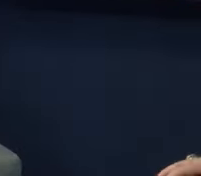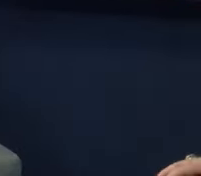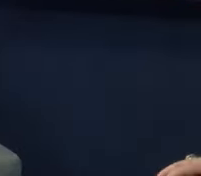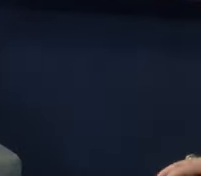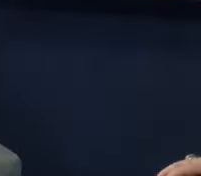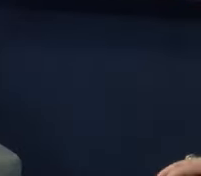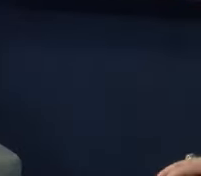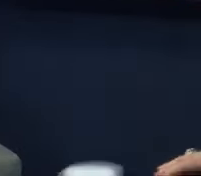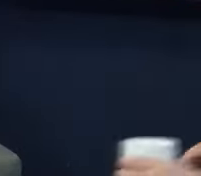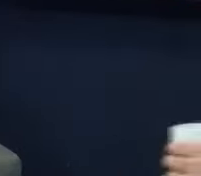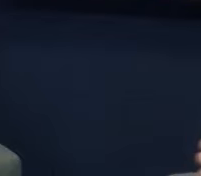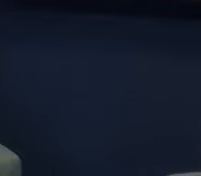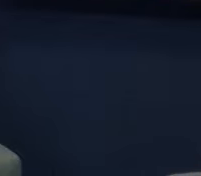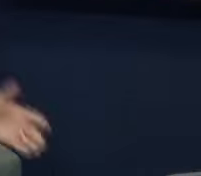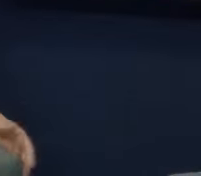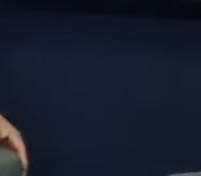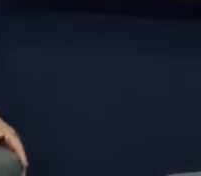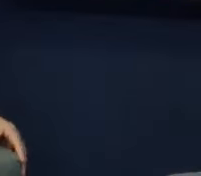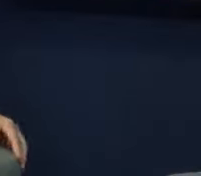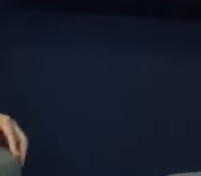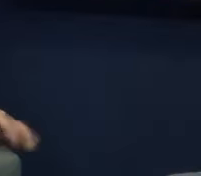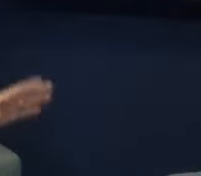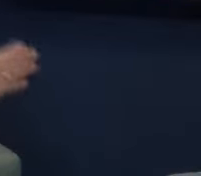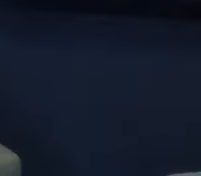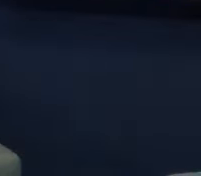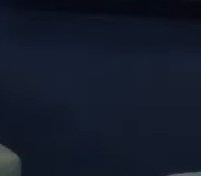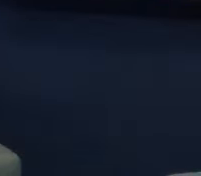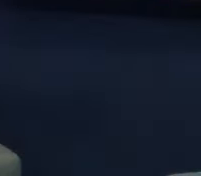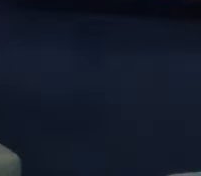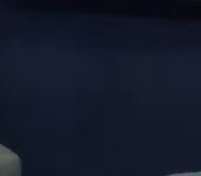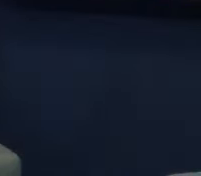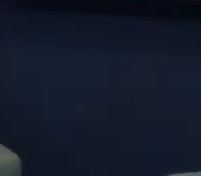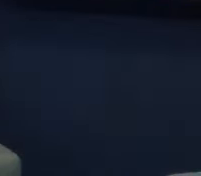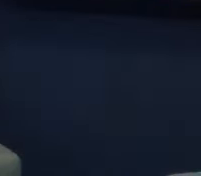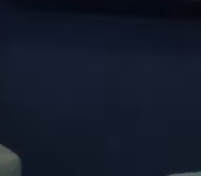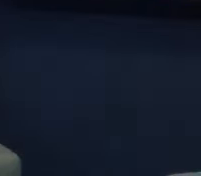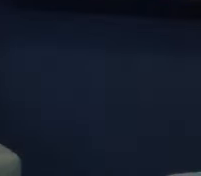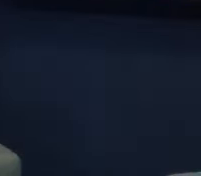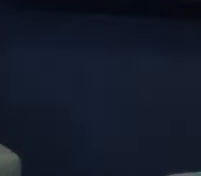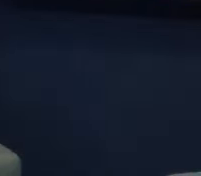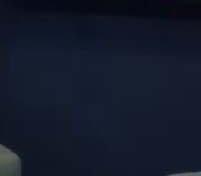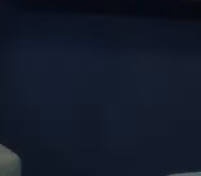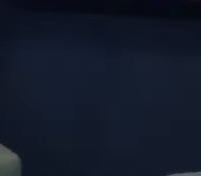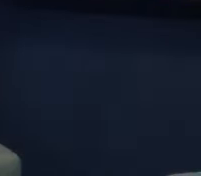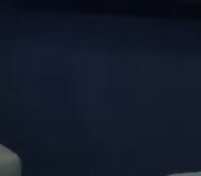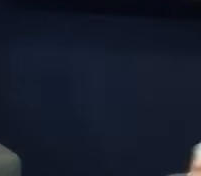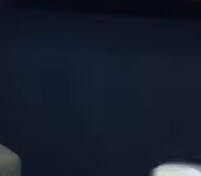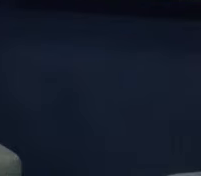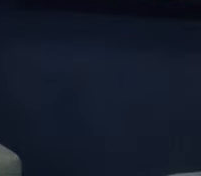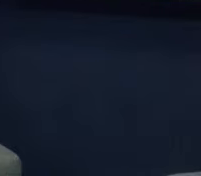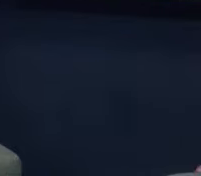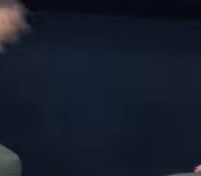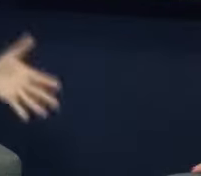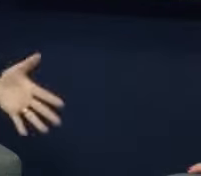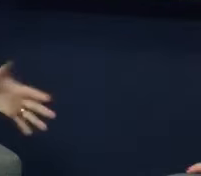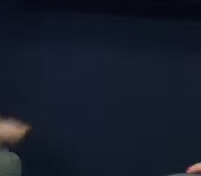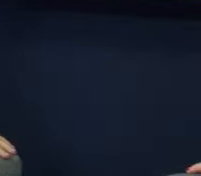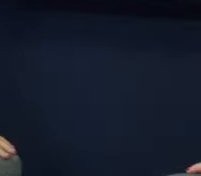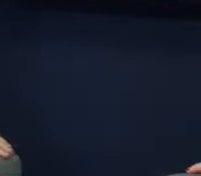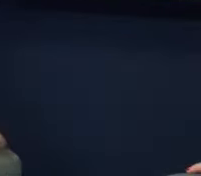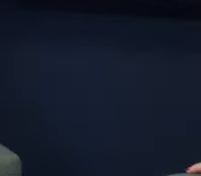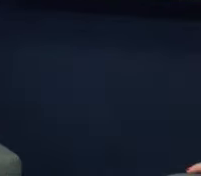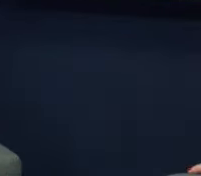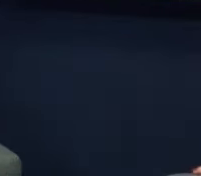deficientes existem. Então, eu nunca escondi o Gabriel, né? Lá nas redes sociais, no YouTube, tem um monte de vídeo, né? Mas,